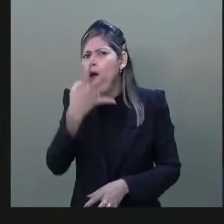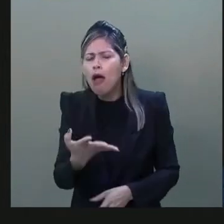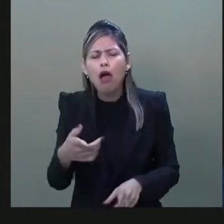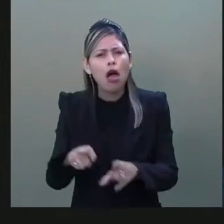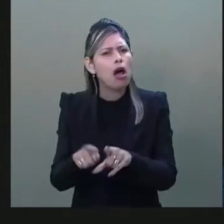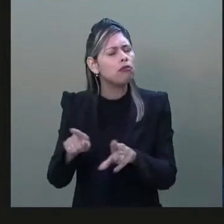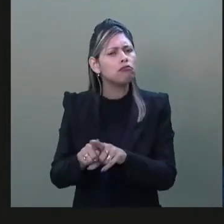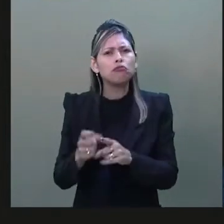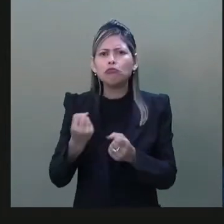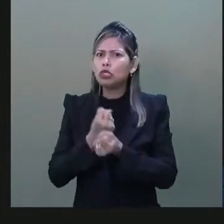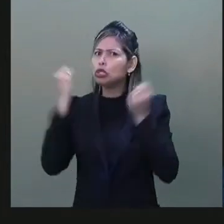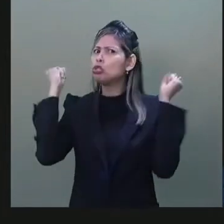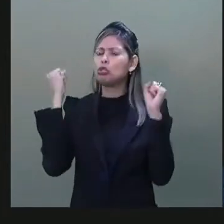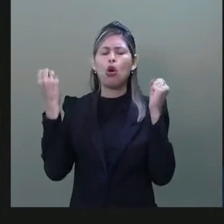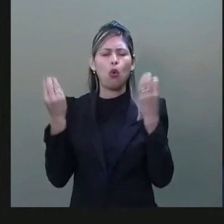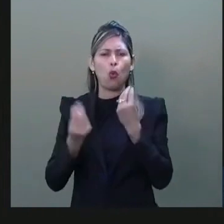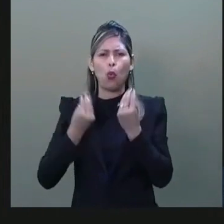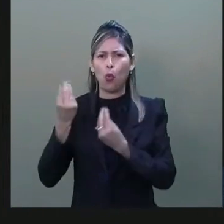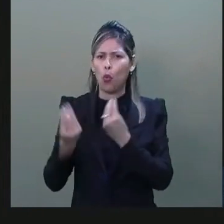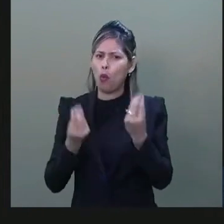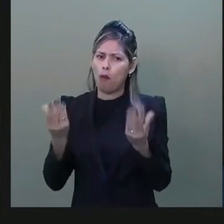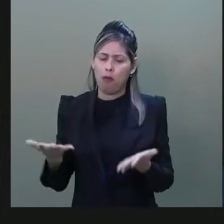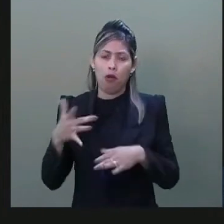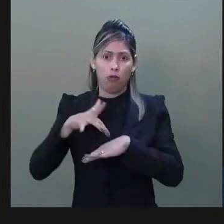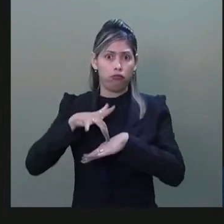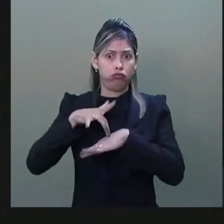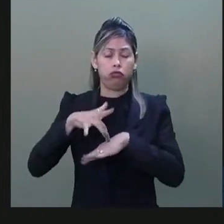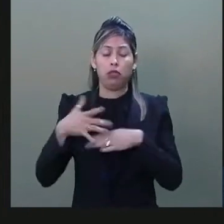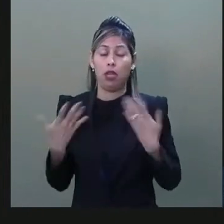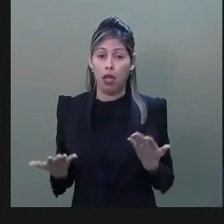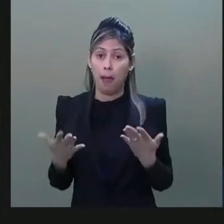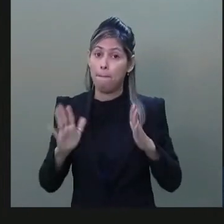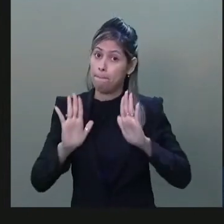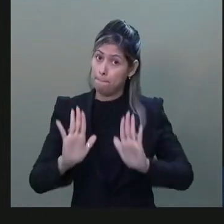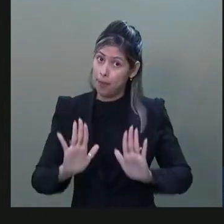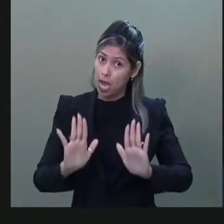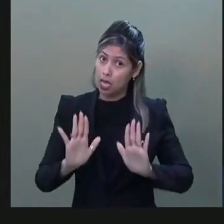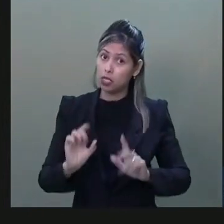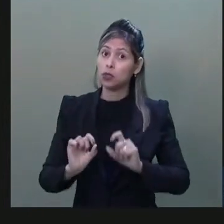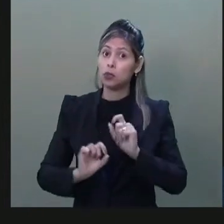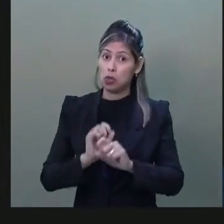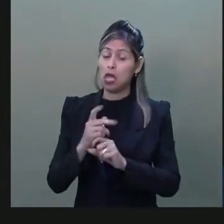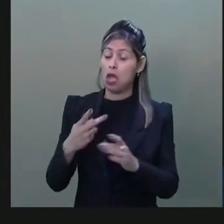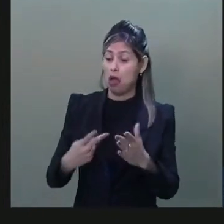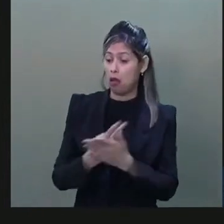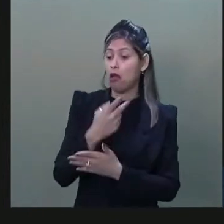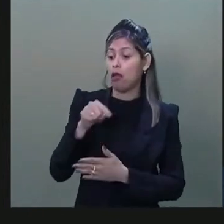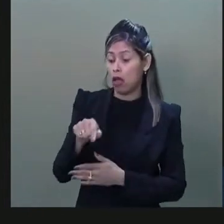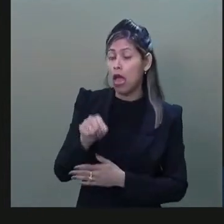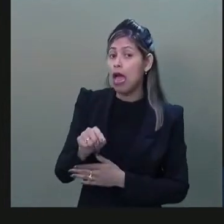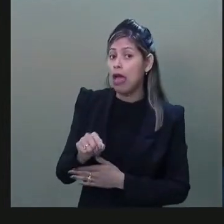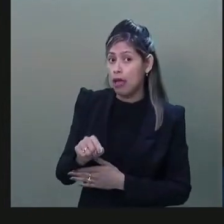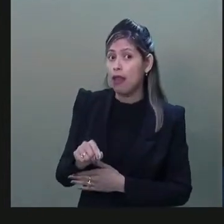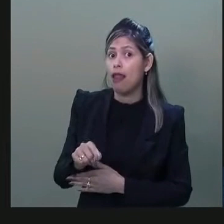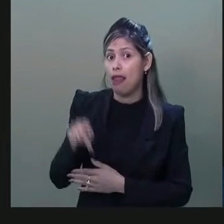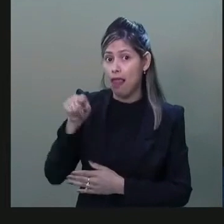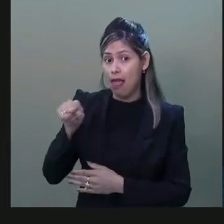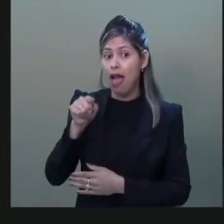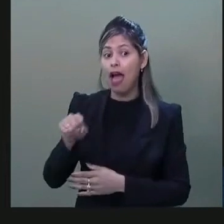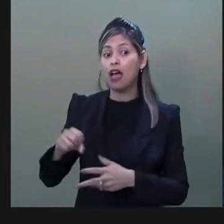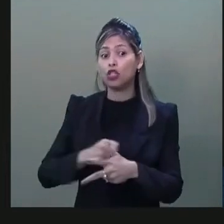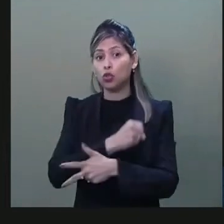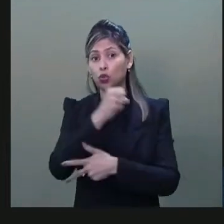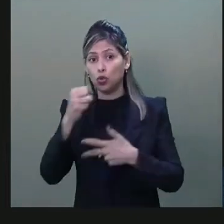da nossa casa, no Senado Federal, no Palácio do Planalto e também no Supremo Tribunal